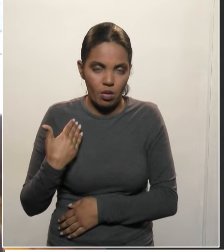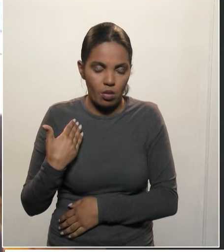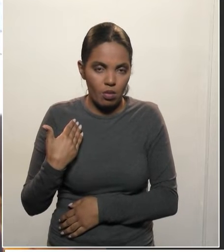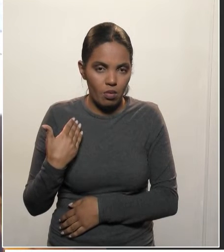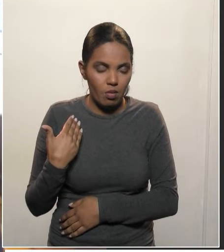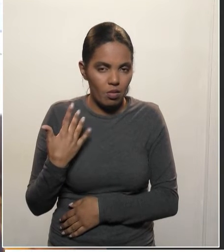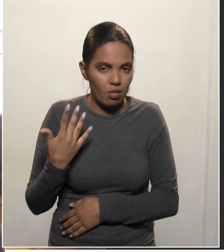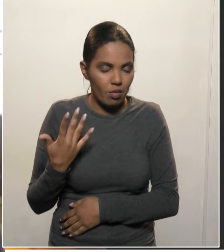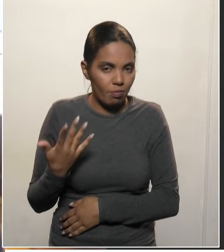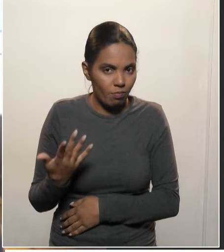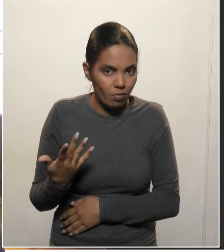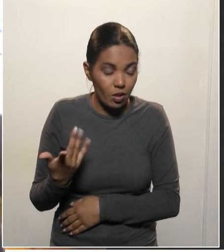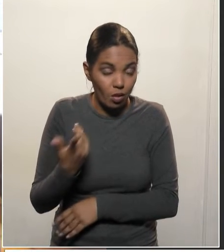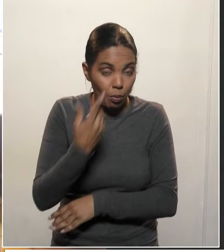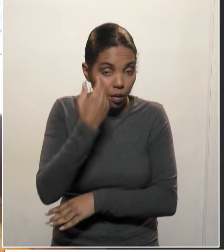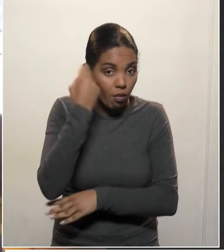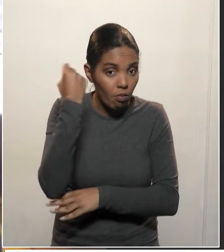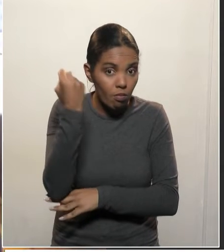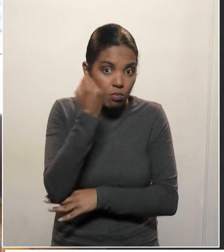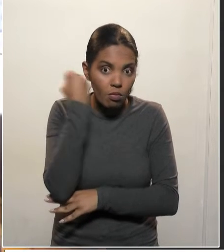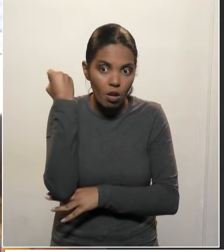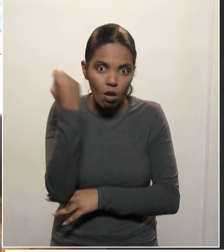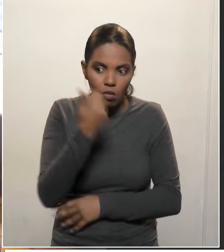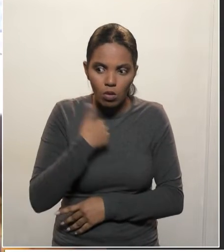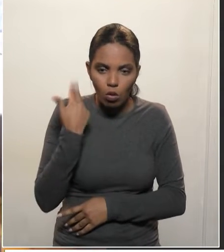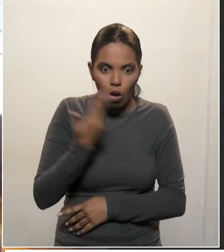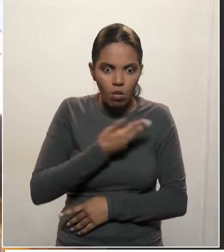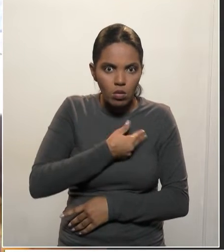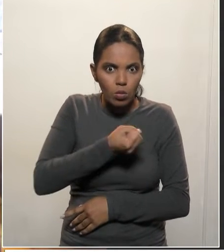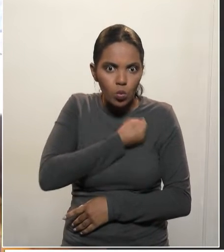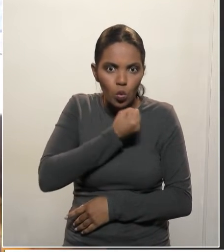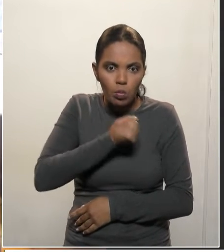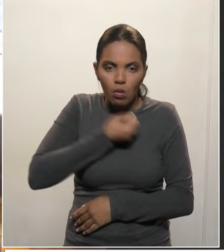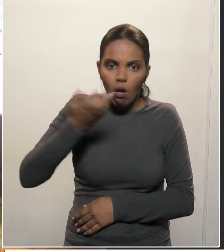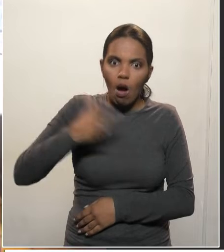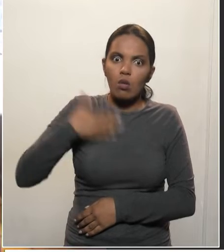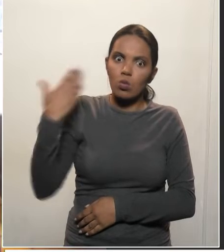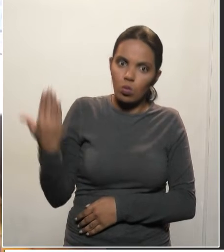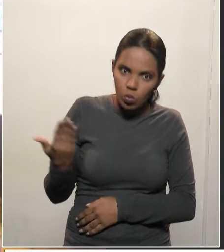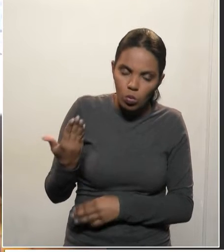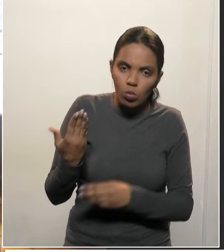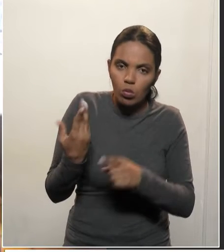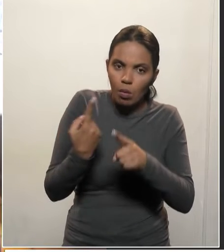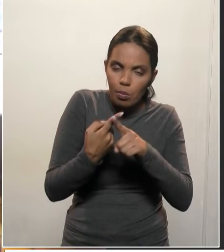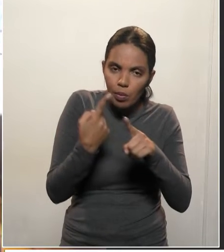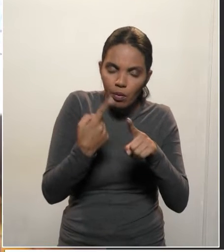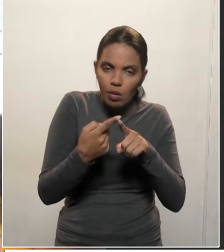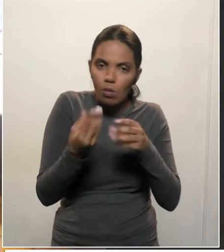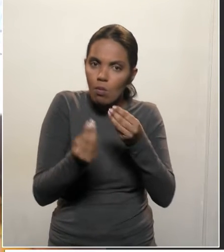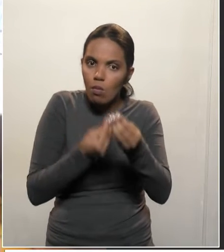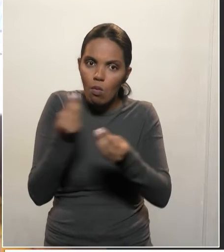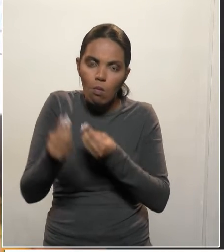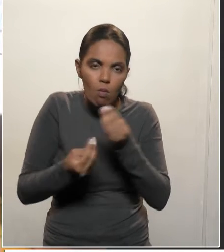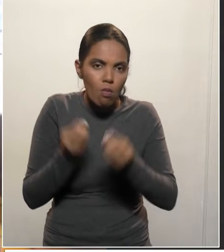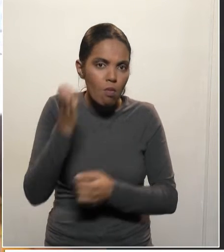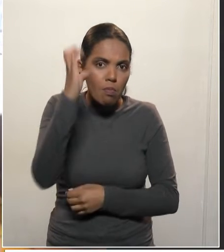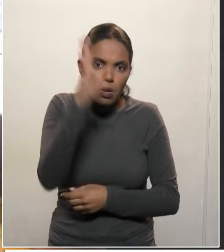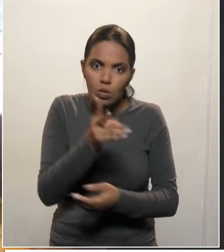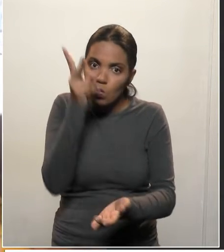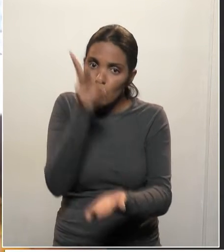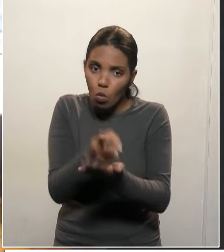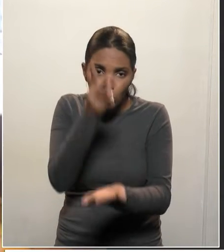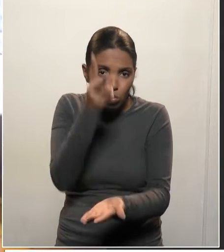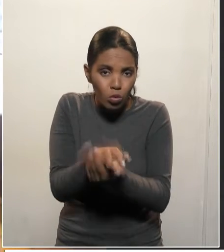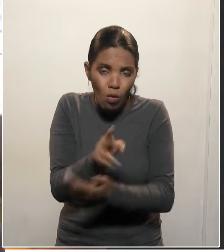de uma tragédia, isso nos assusta. É assustador o quadro se a gente continuar